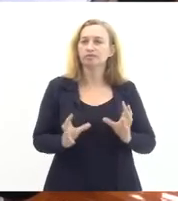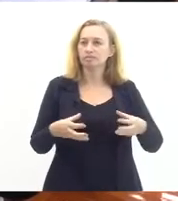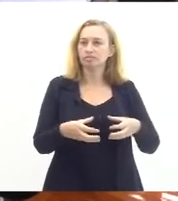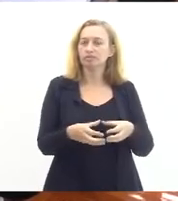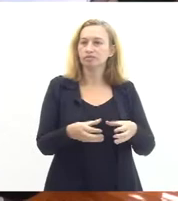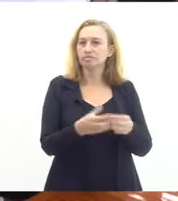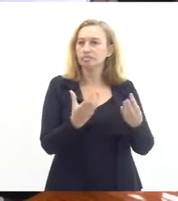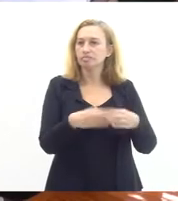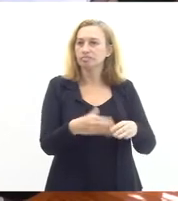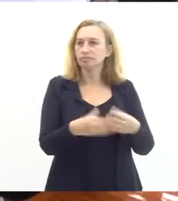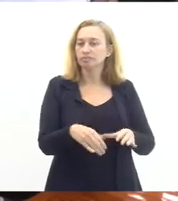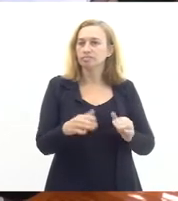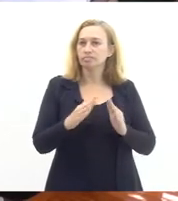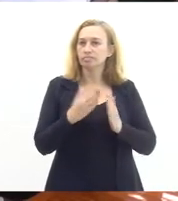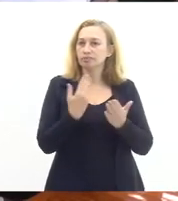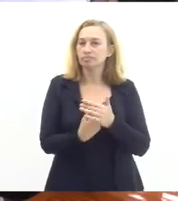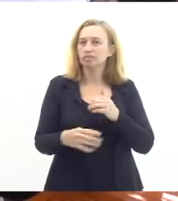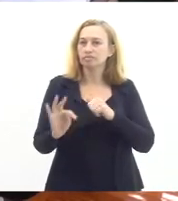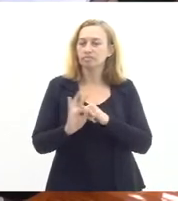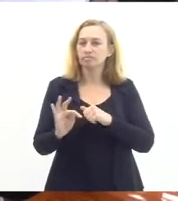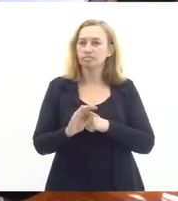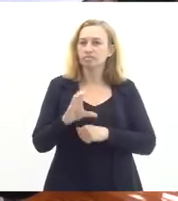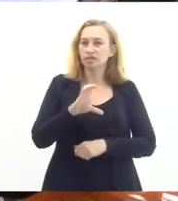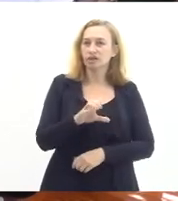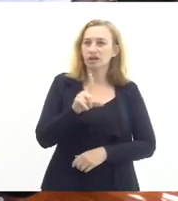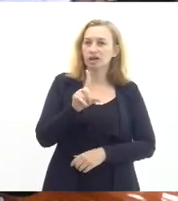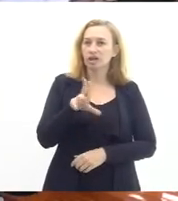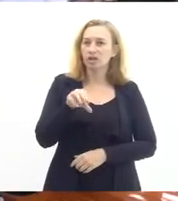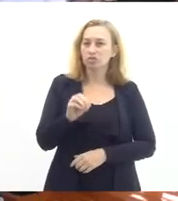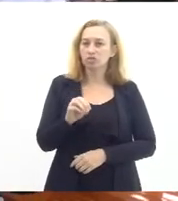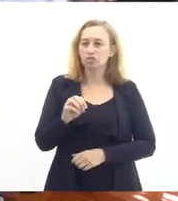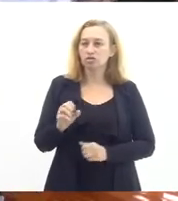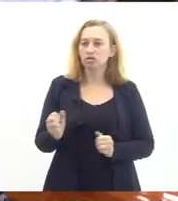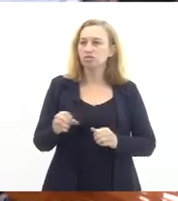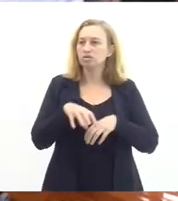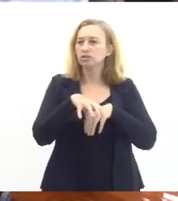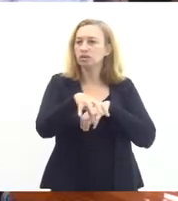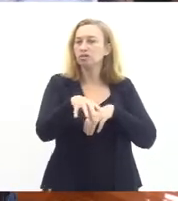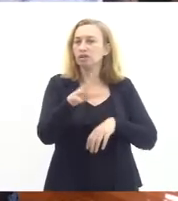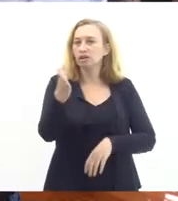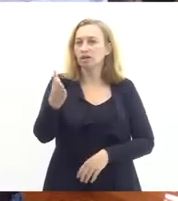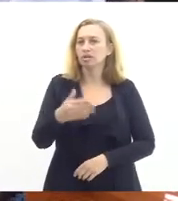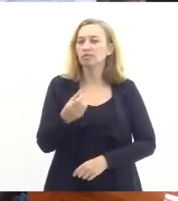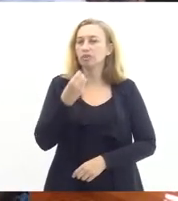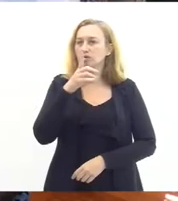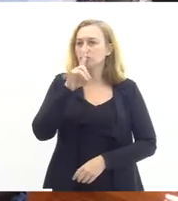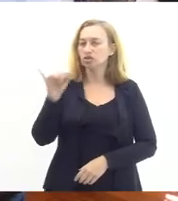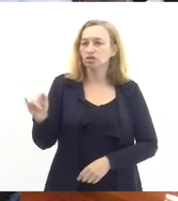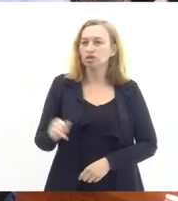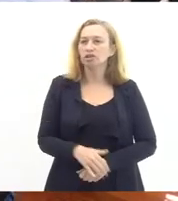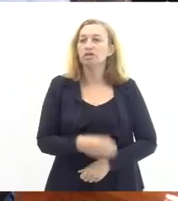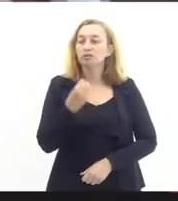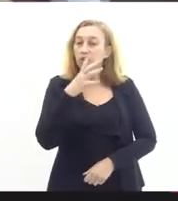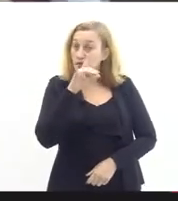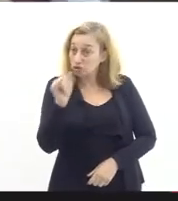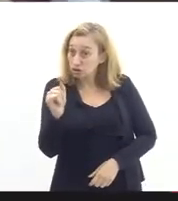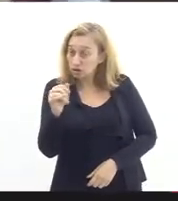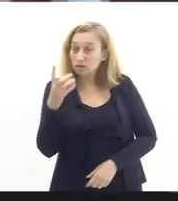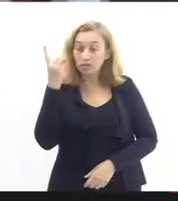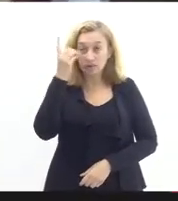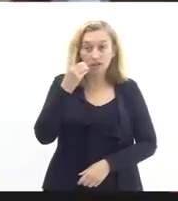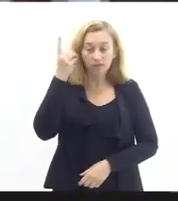concursados da Faietec Cláudio Vasconcelos está online aí com a gente bom dia Cláudio bom dia deputado